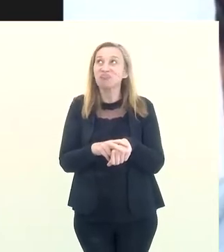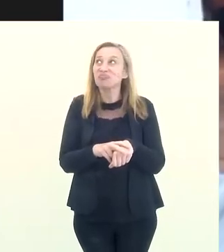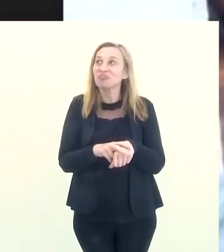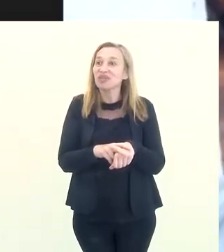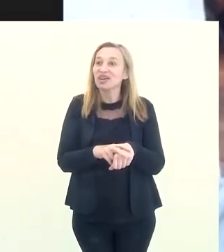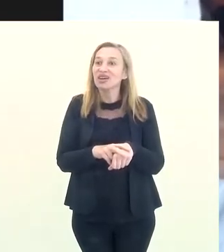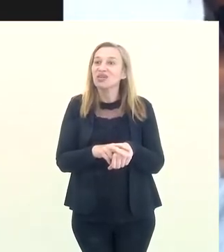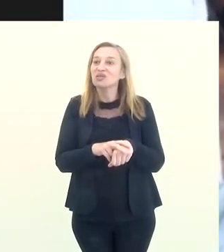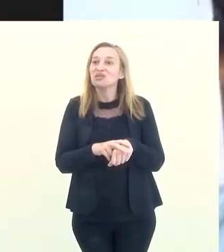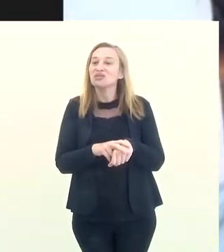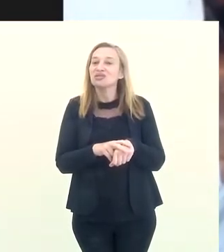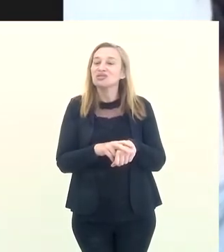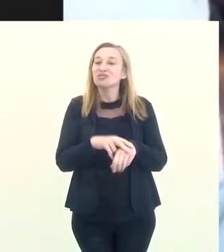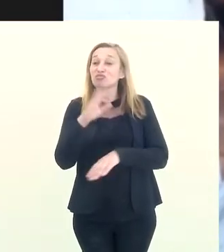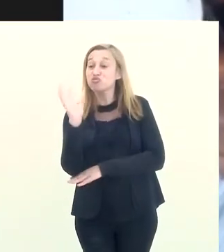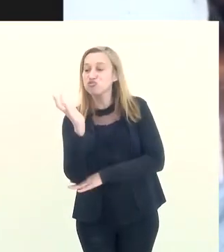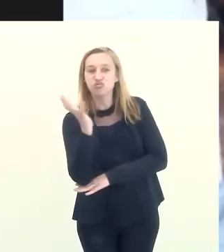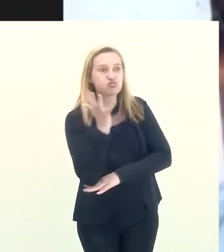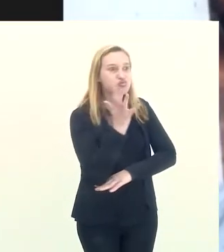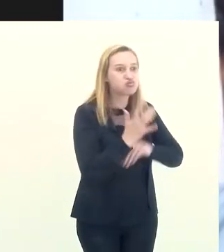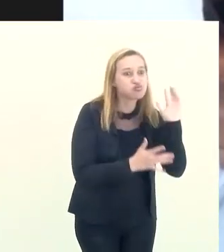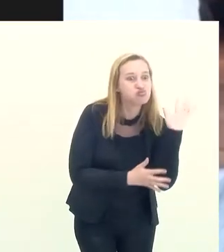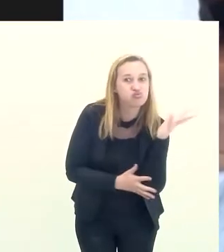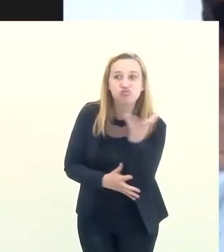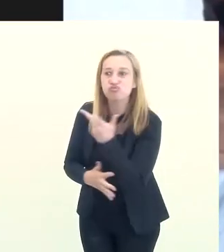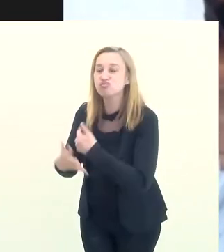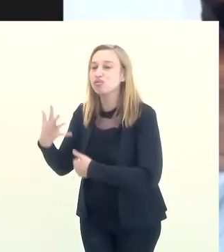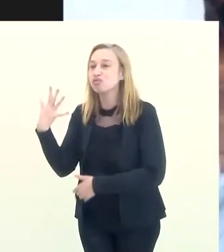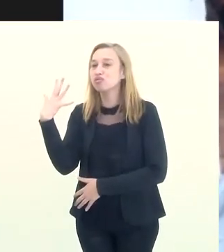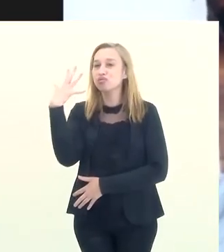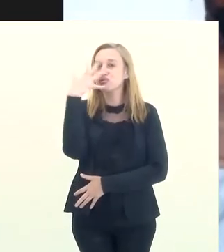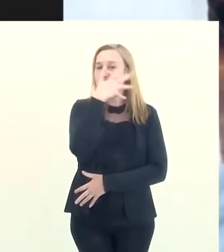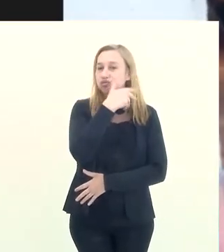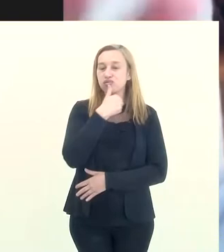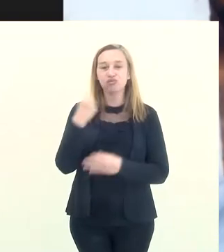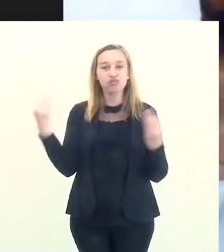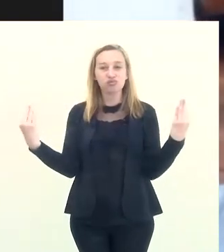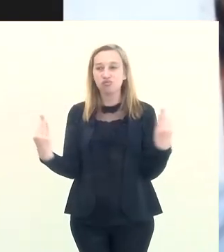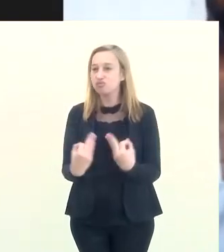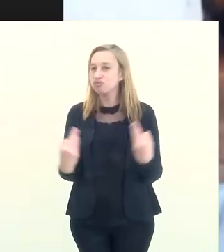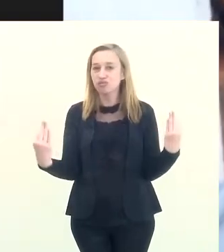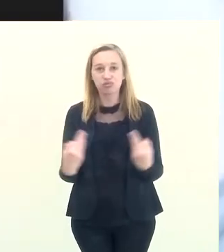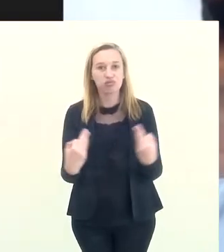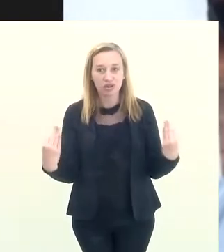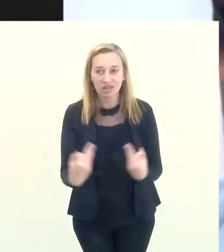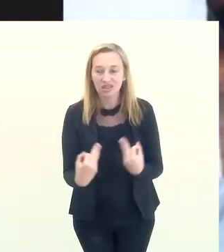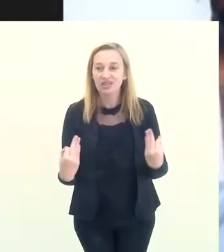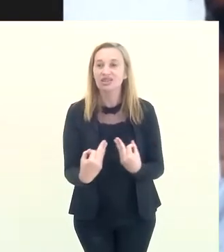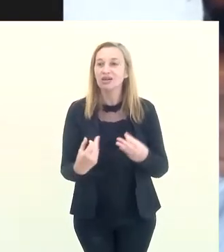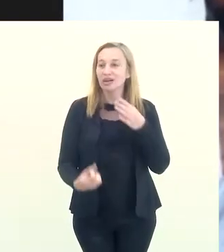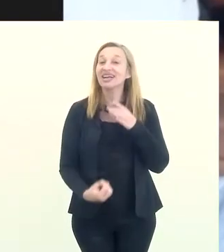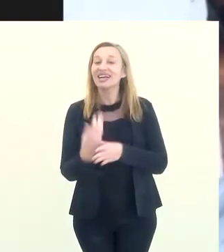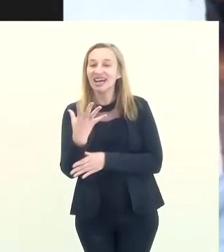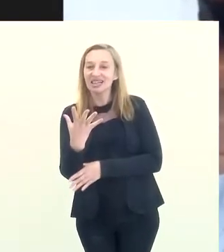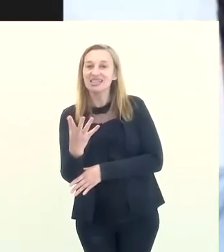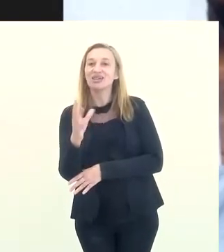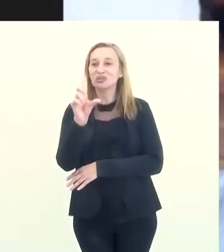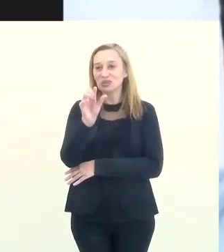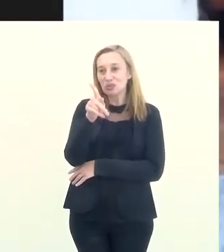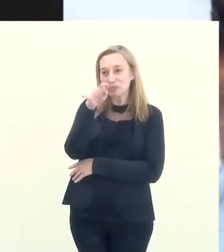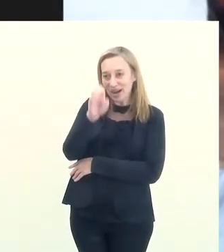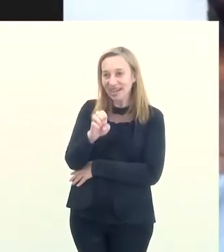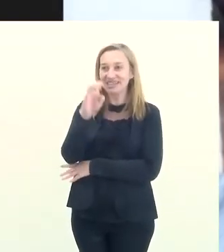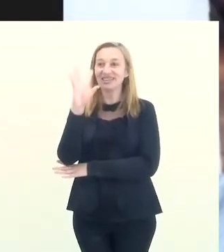ainda com a mata atlântica pujante, portanto, vai ser um cenário, uma moldura maravilhosa para a